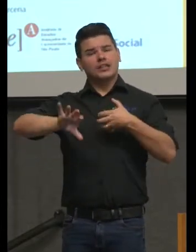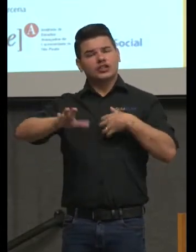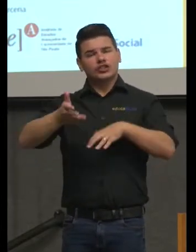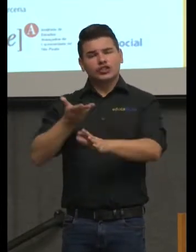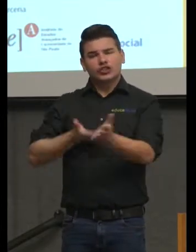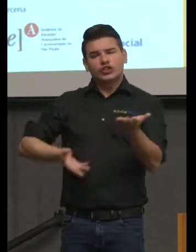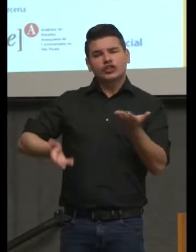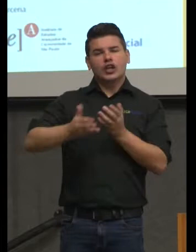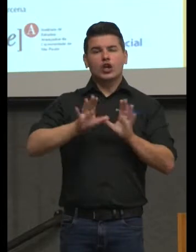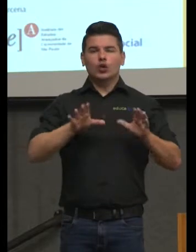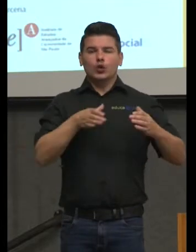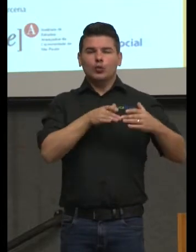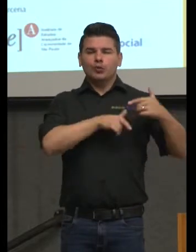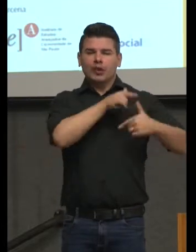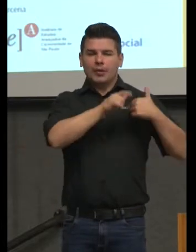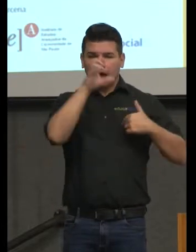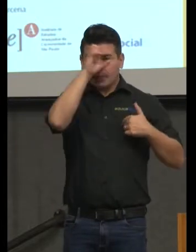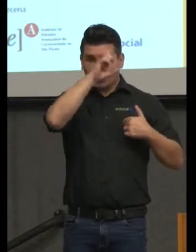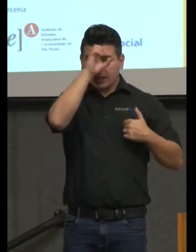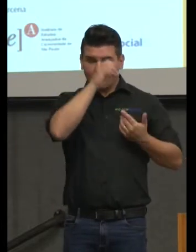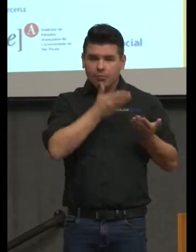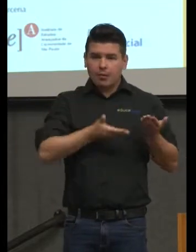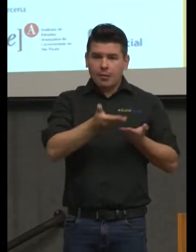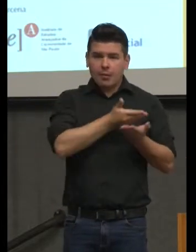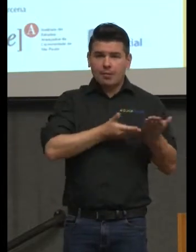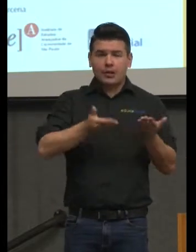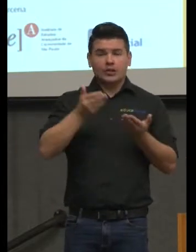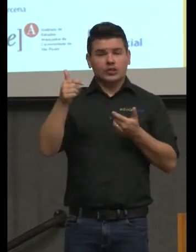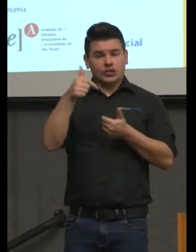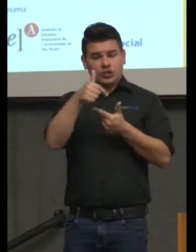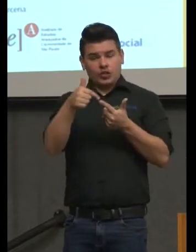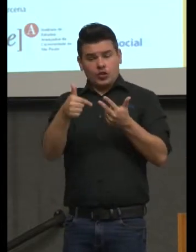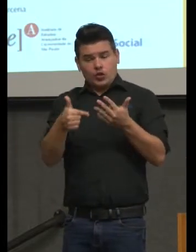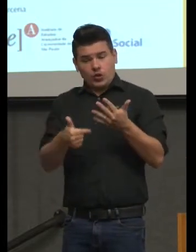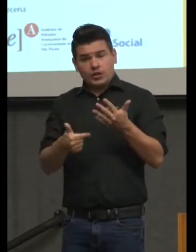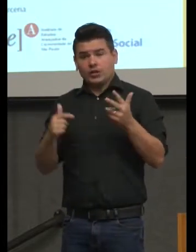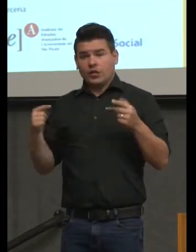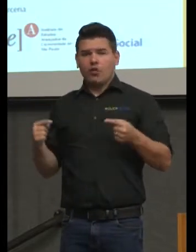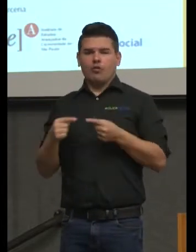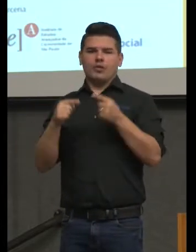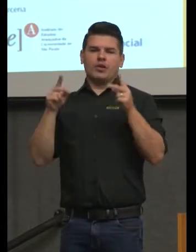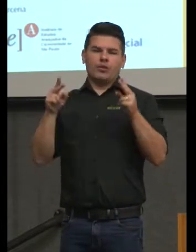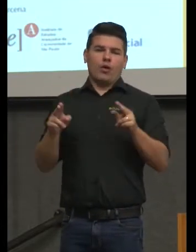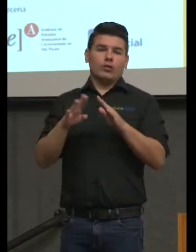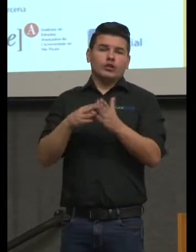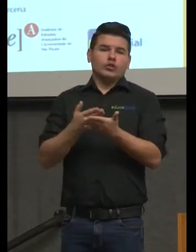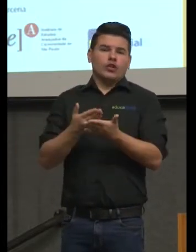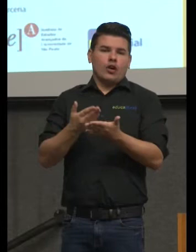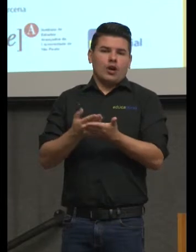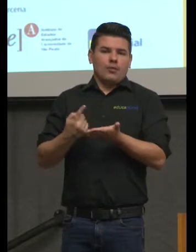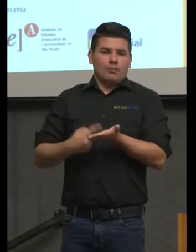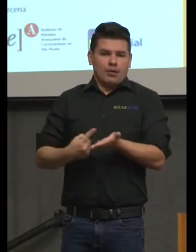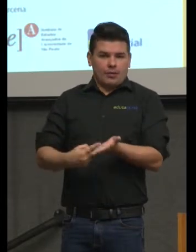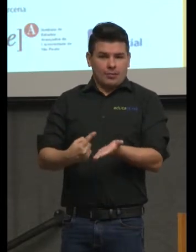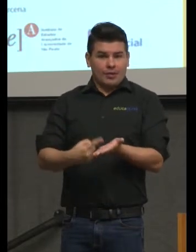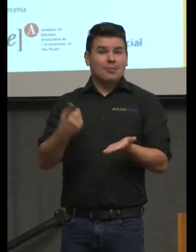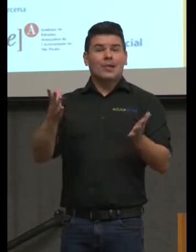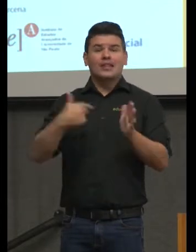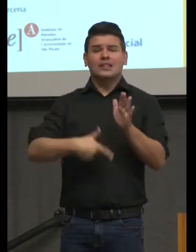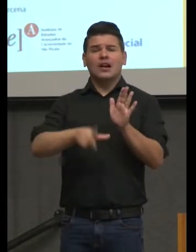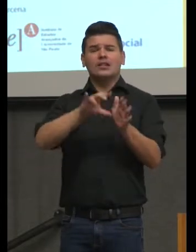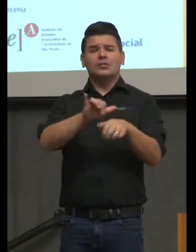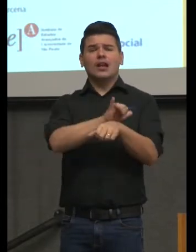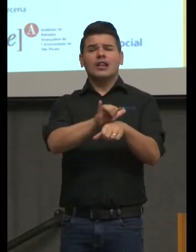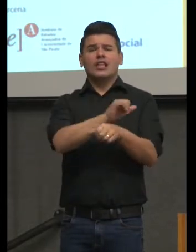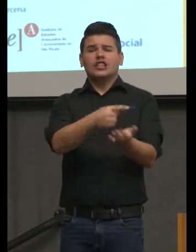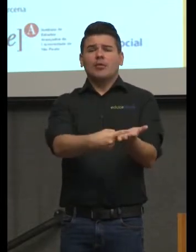trabalho em grupo, etc., que tem a ver com algo que a escola tem que fazer. Cadê o planejamento